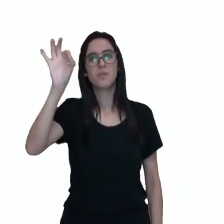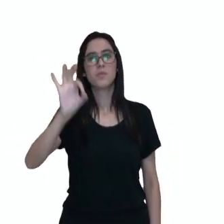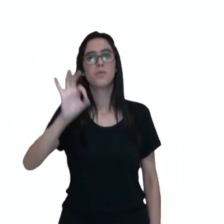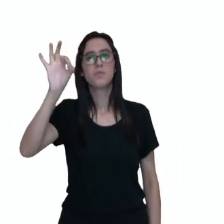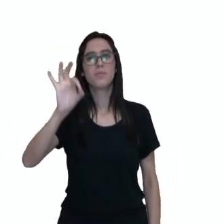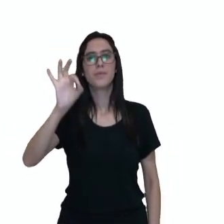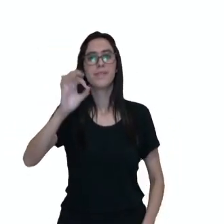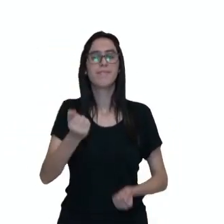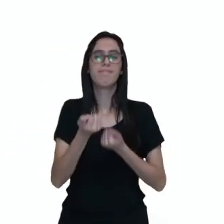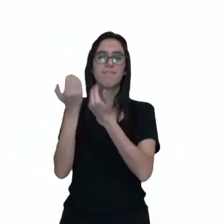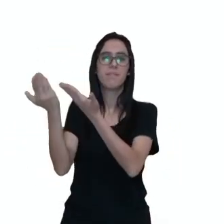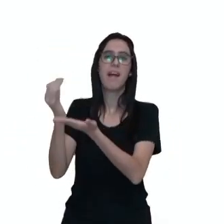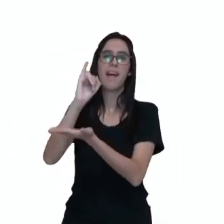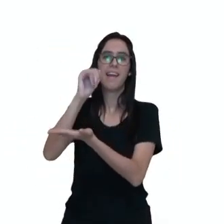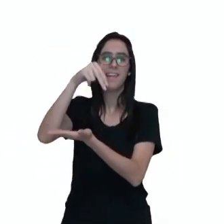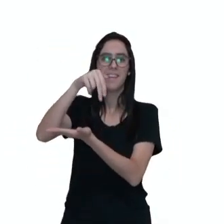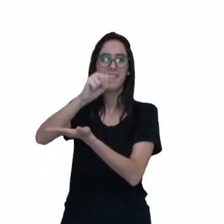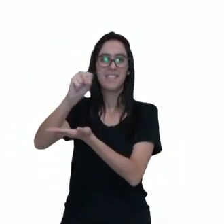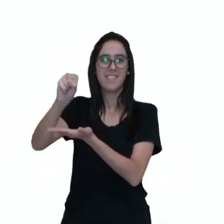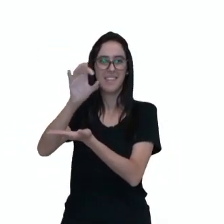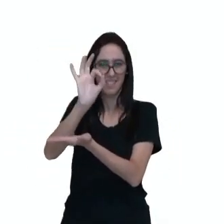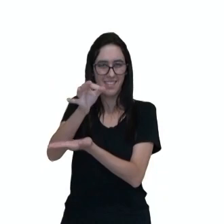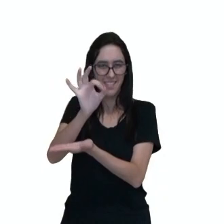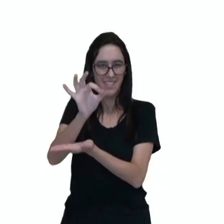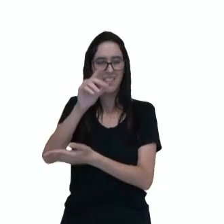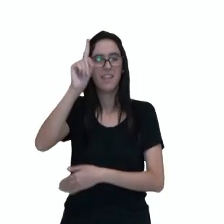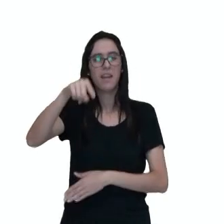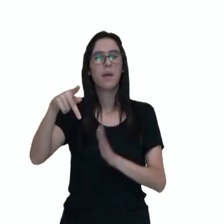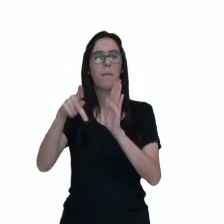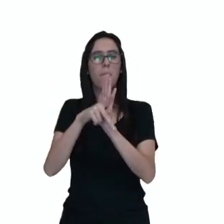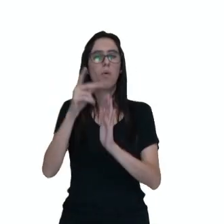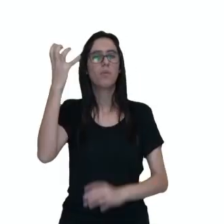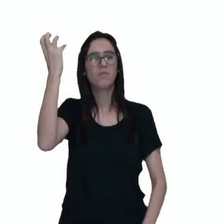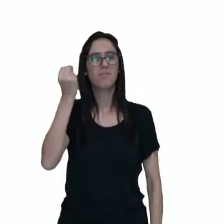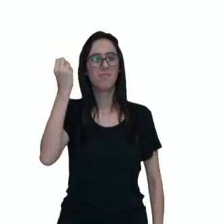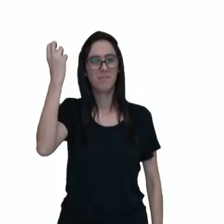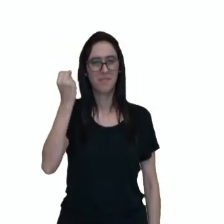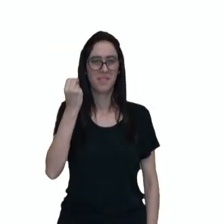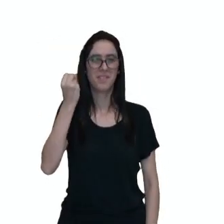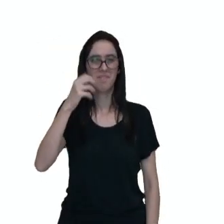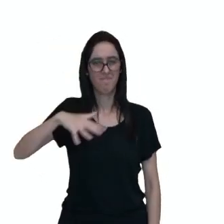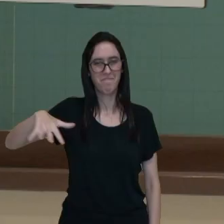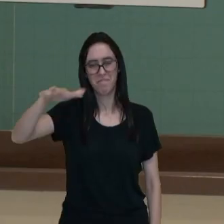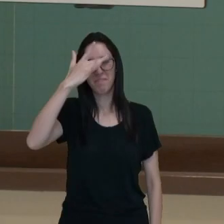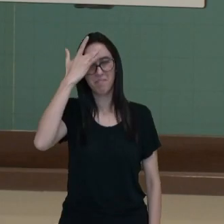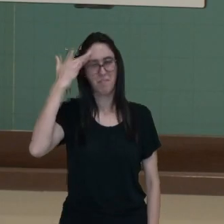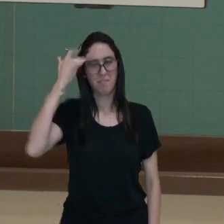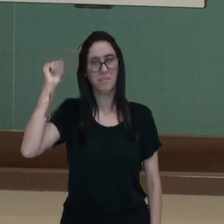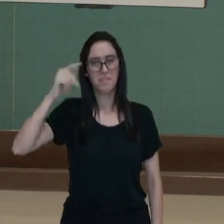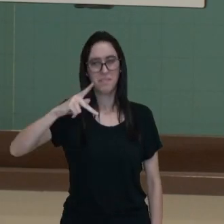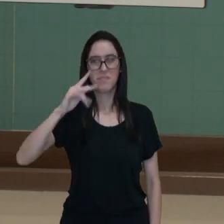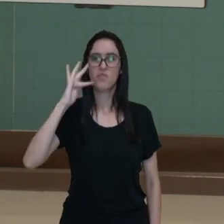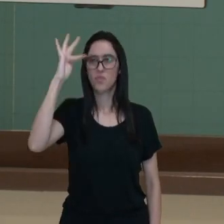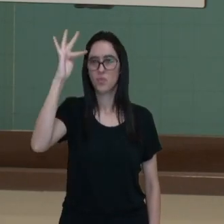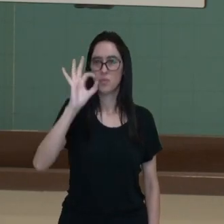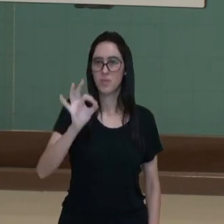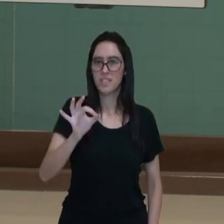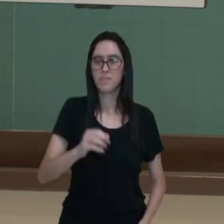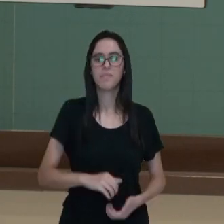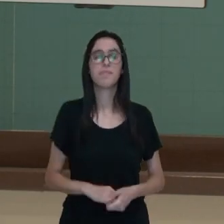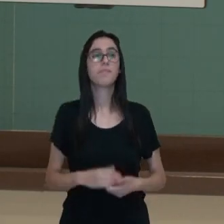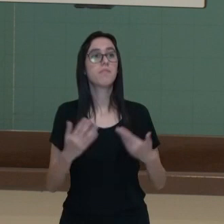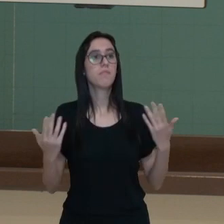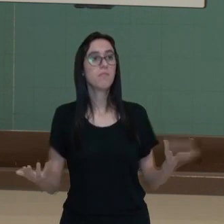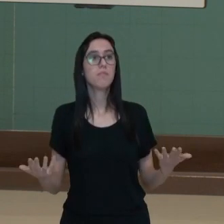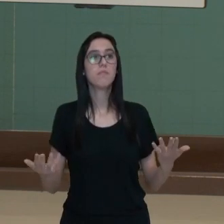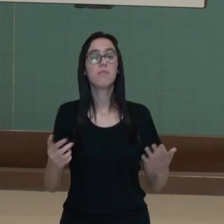INSS, que é o Instituto Nacional de Seguro Social, para aposentadoria no futuro. Então, olha aqui,